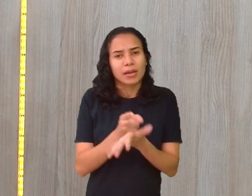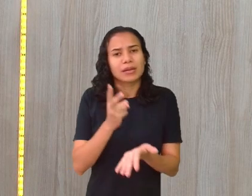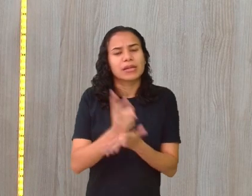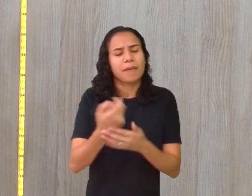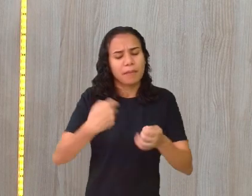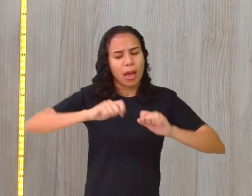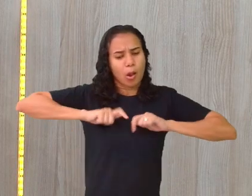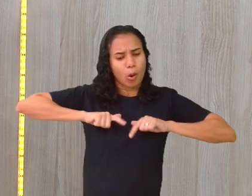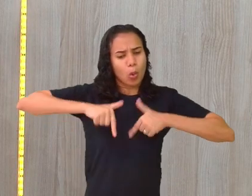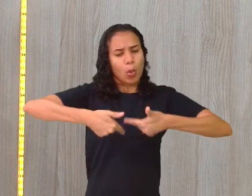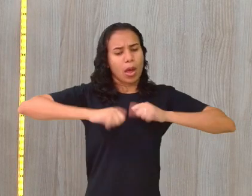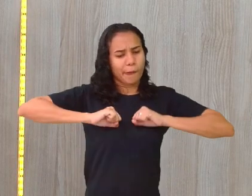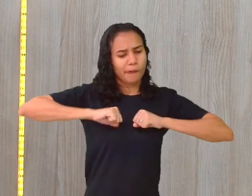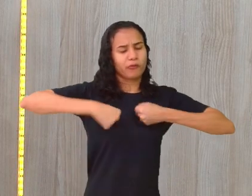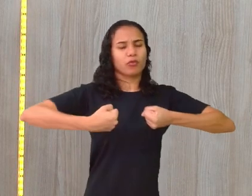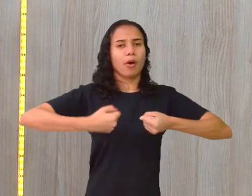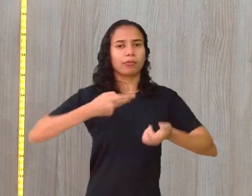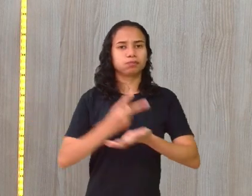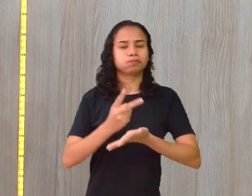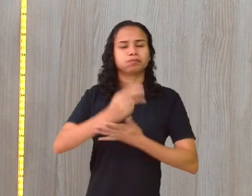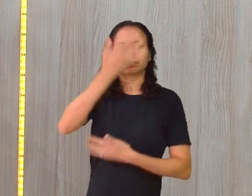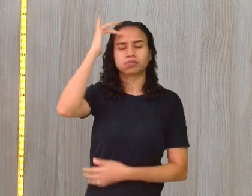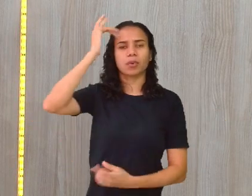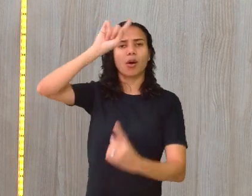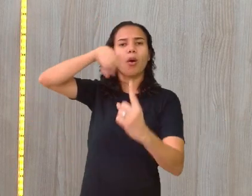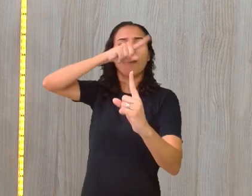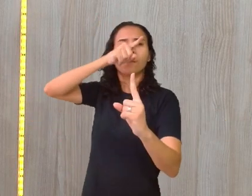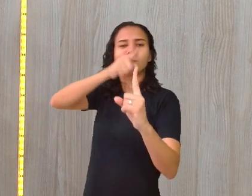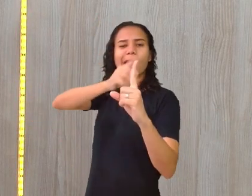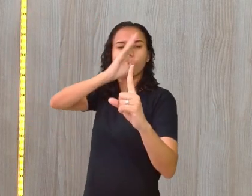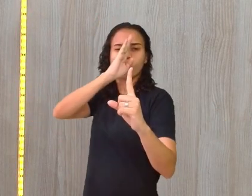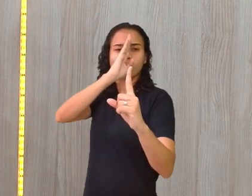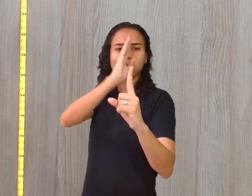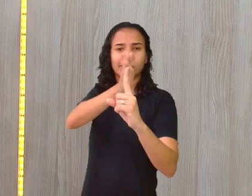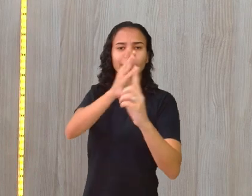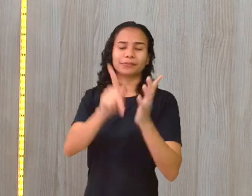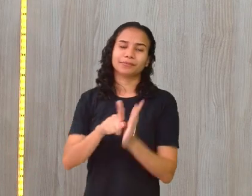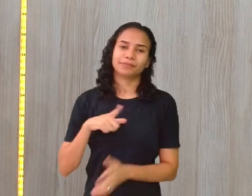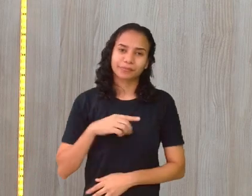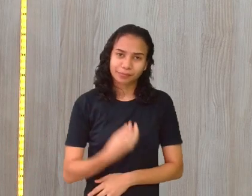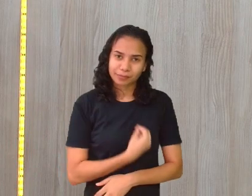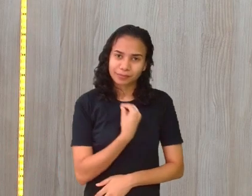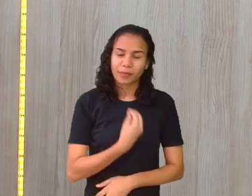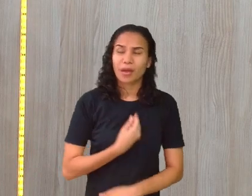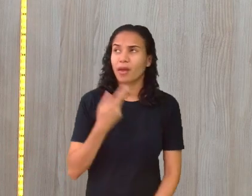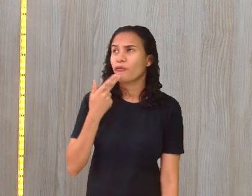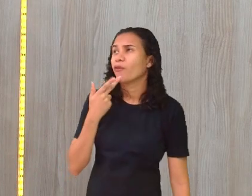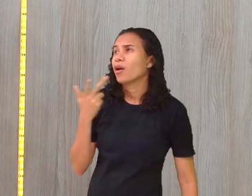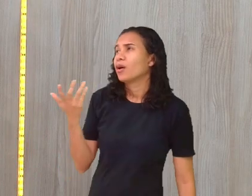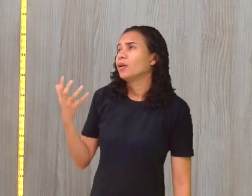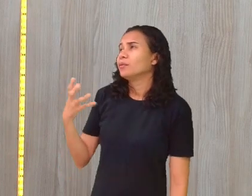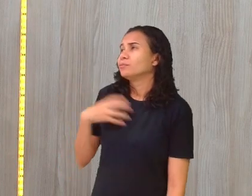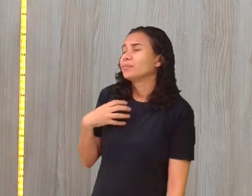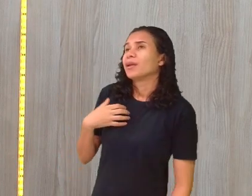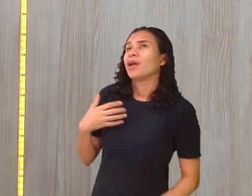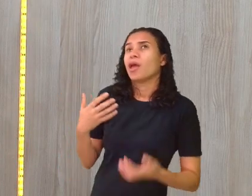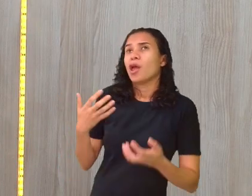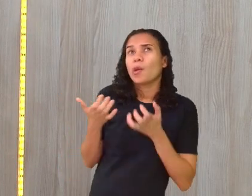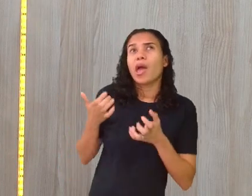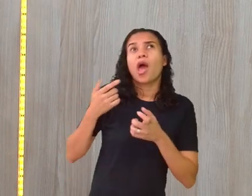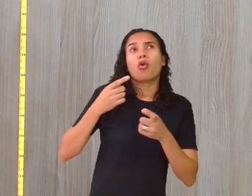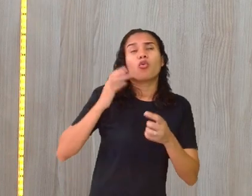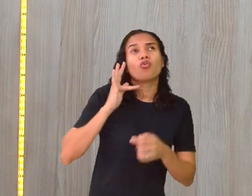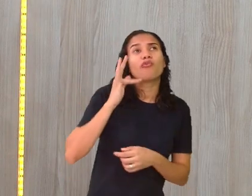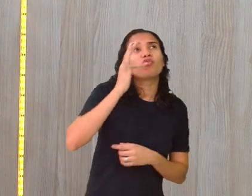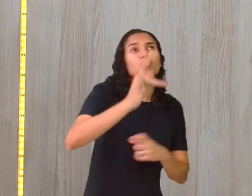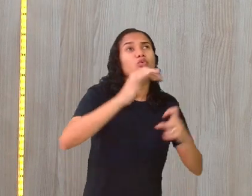que lutar e levantar a cabeça para poder você chegar no objetivo que você tem em mente. Ah, mas eu quero ser um doutor,